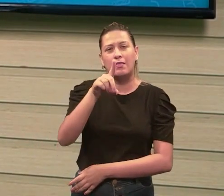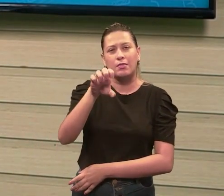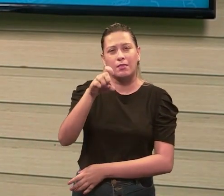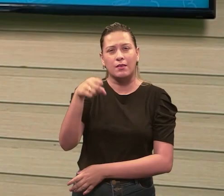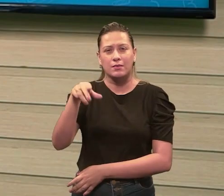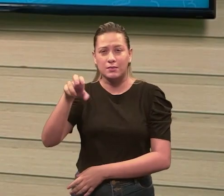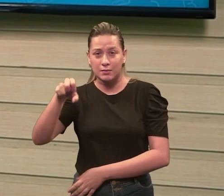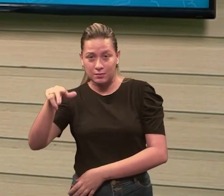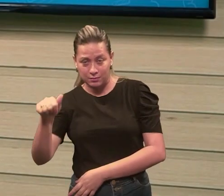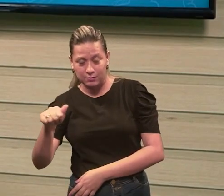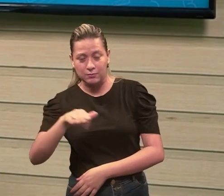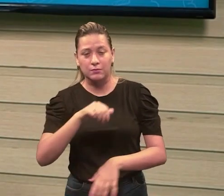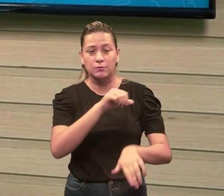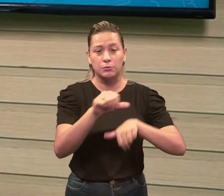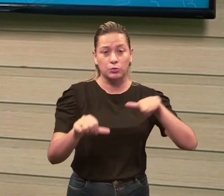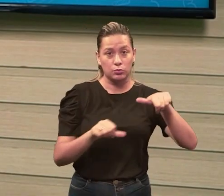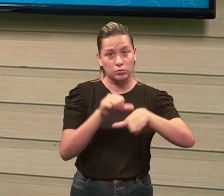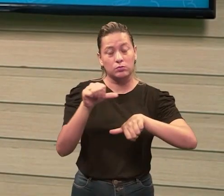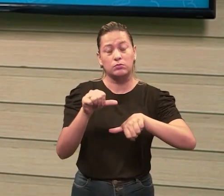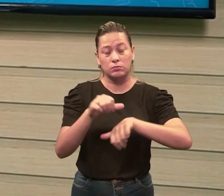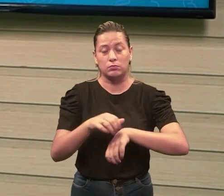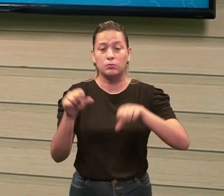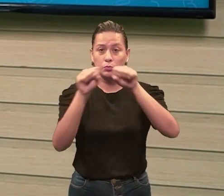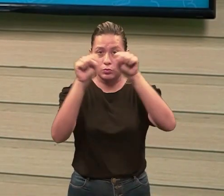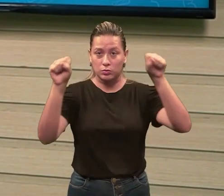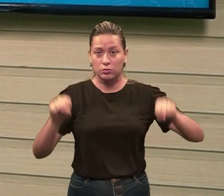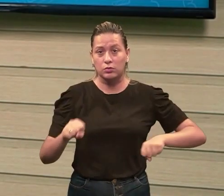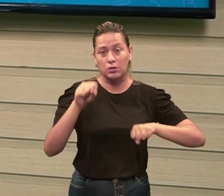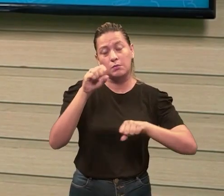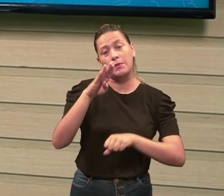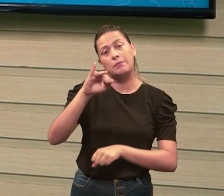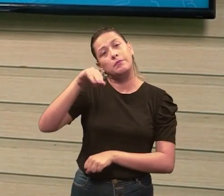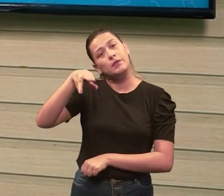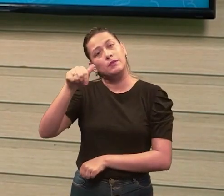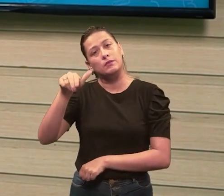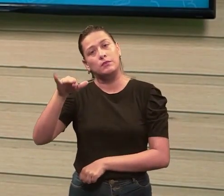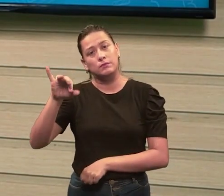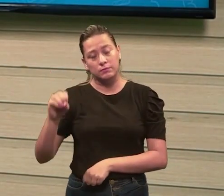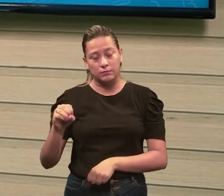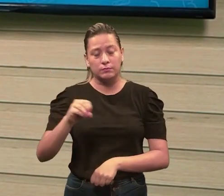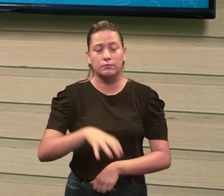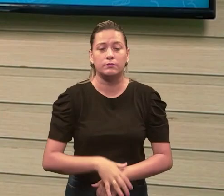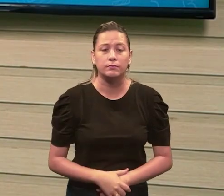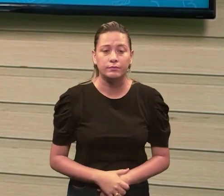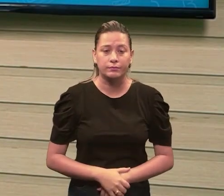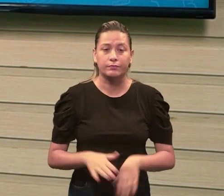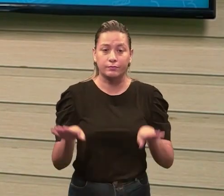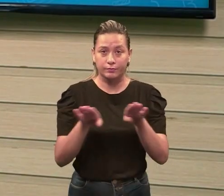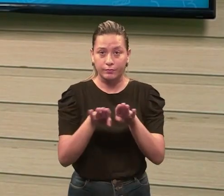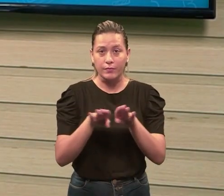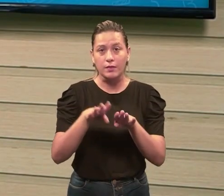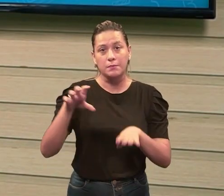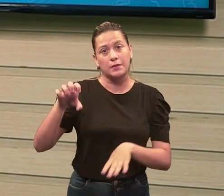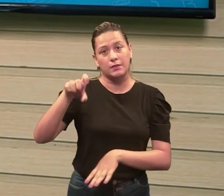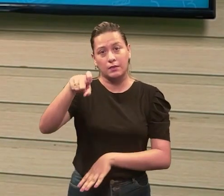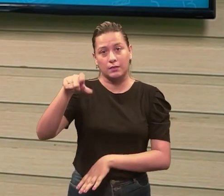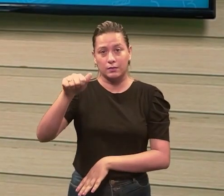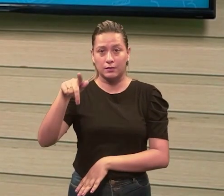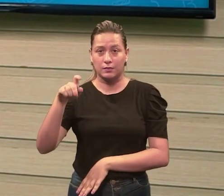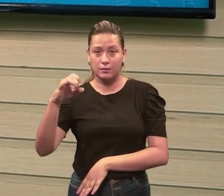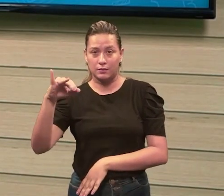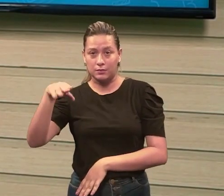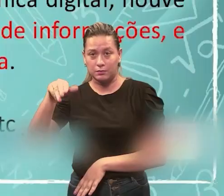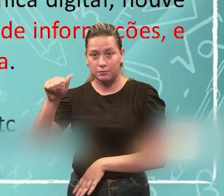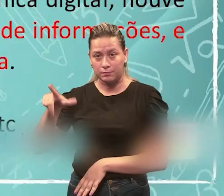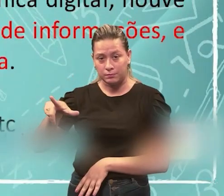Passando para o sistema binário e também o sistema hexadecimal, ok?